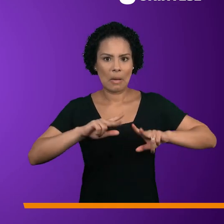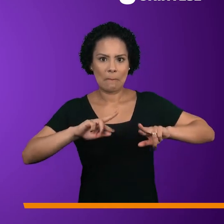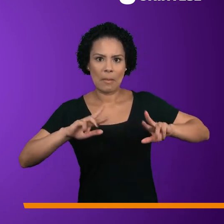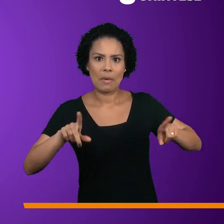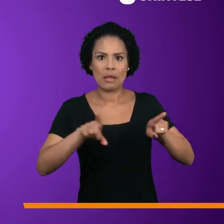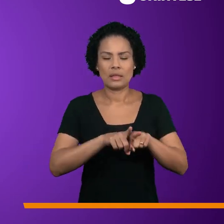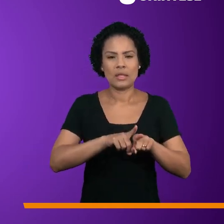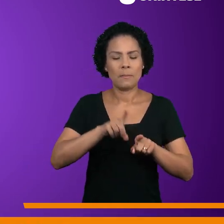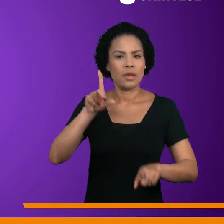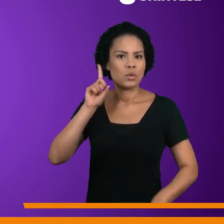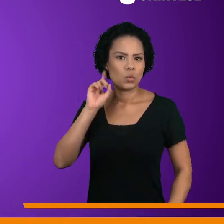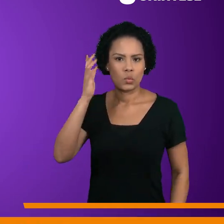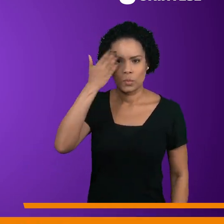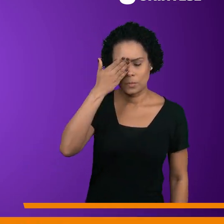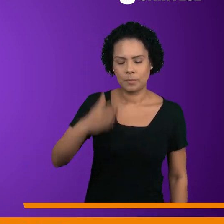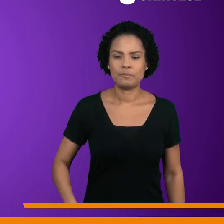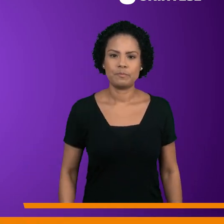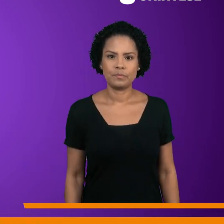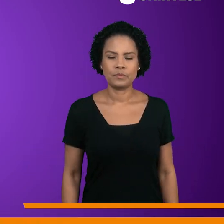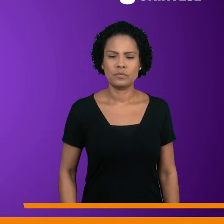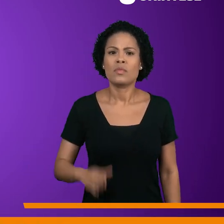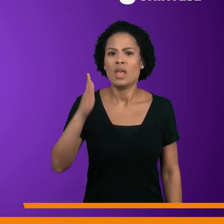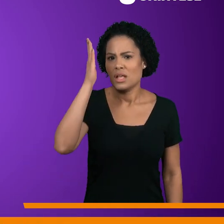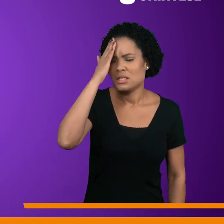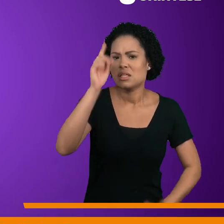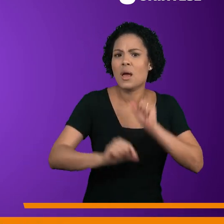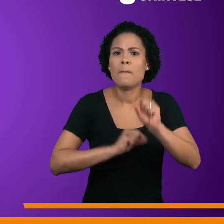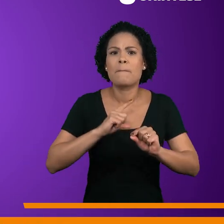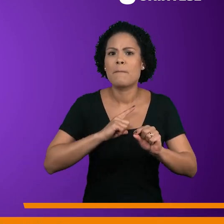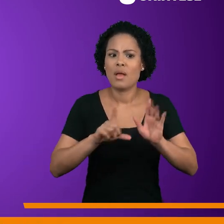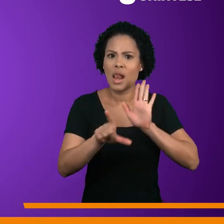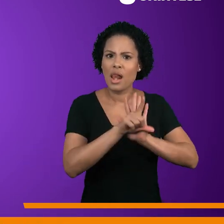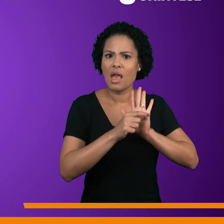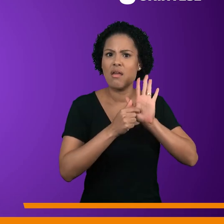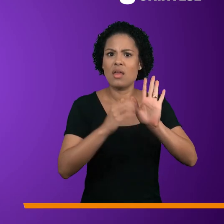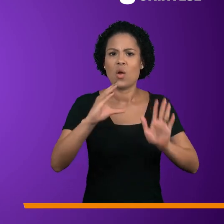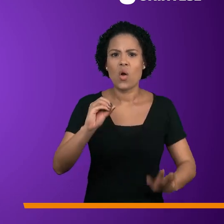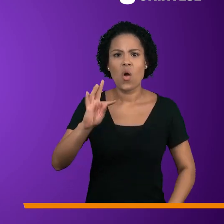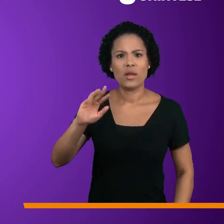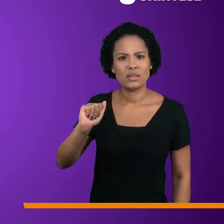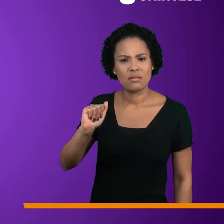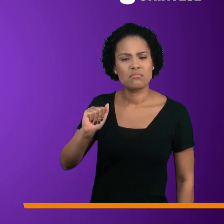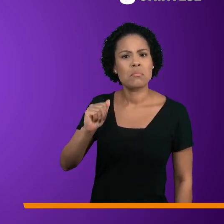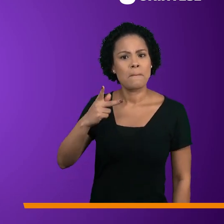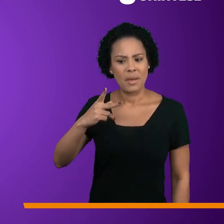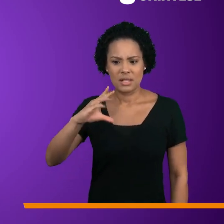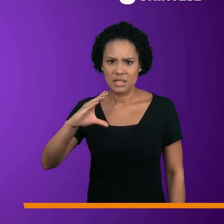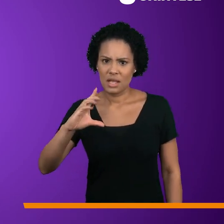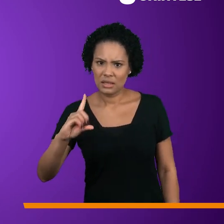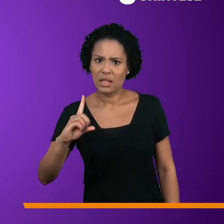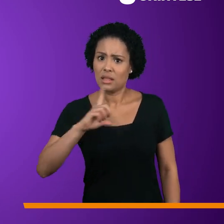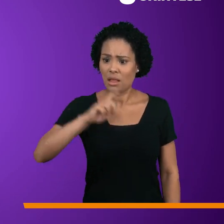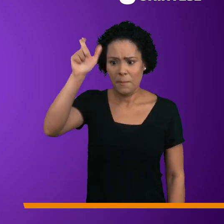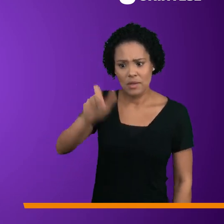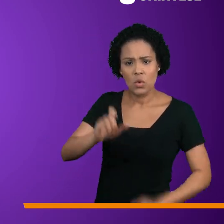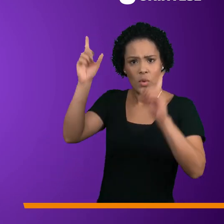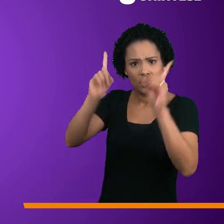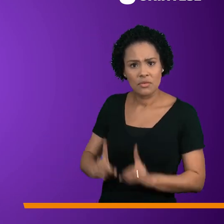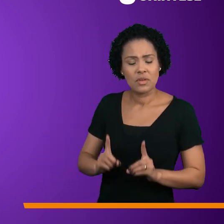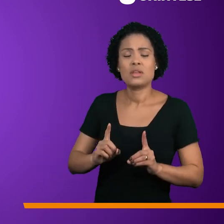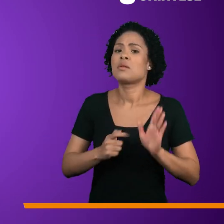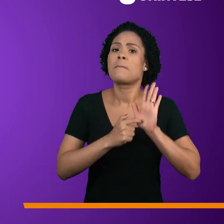e surdocegueira. Você sabia que existe uma lei de cotas para PCD nas empresas? A legislação de cotas para PCD